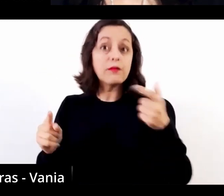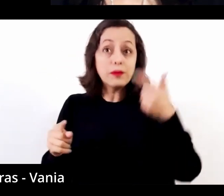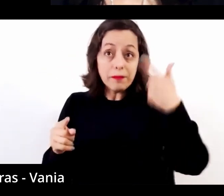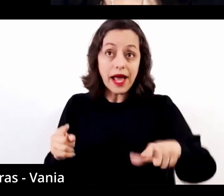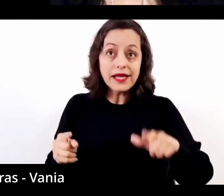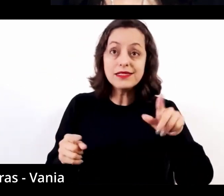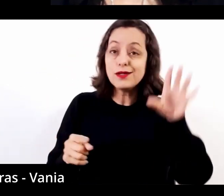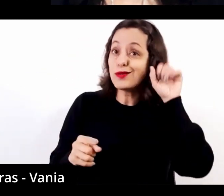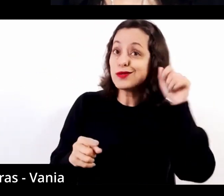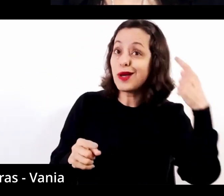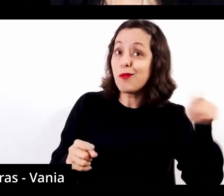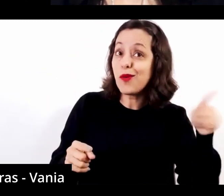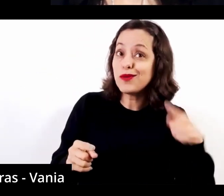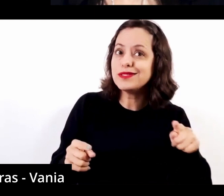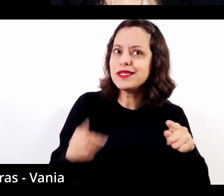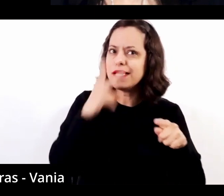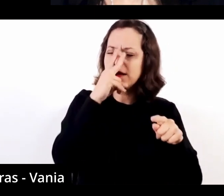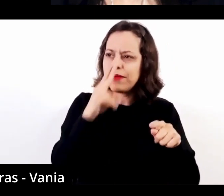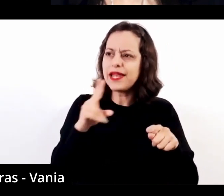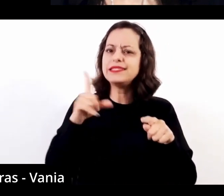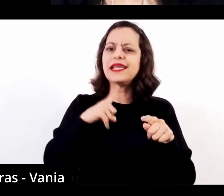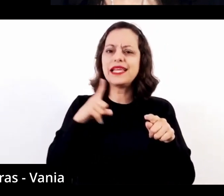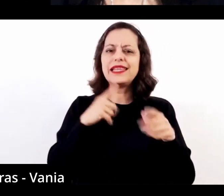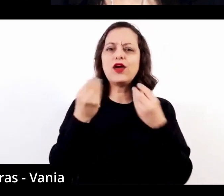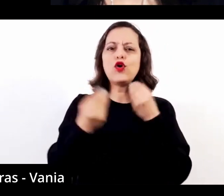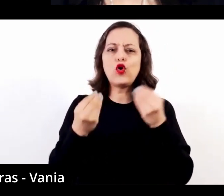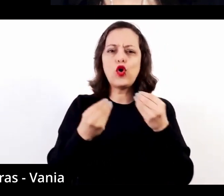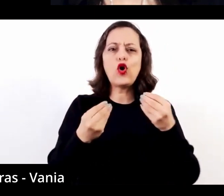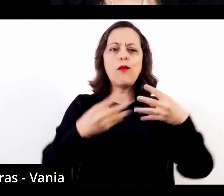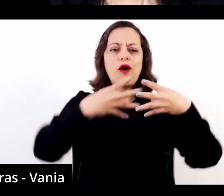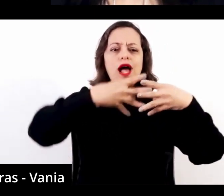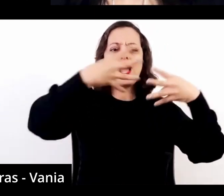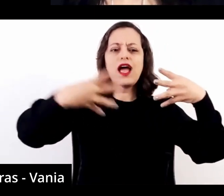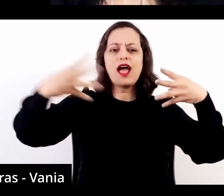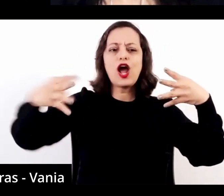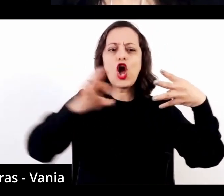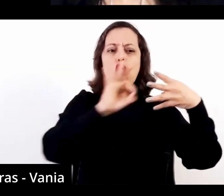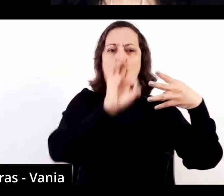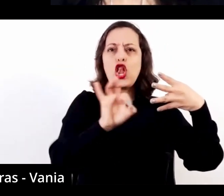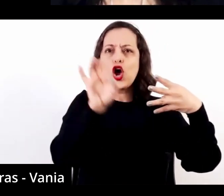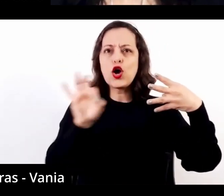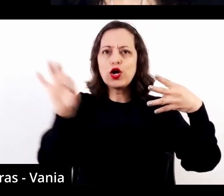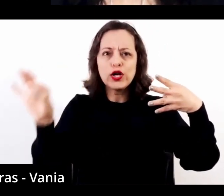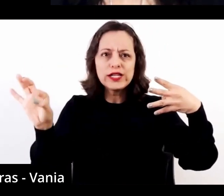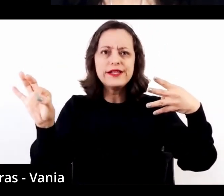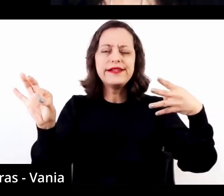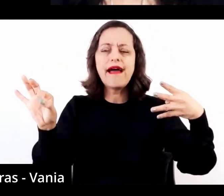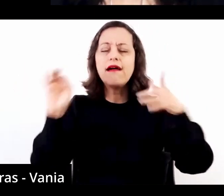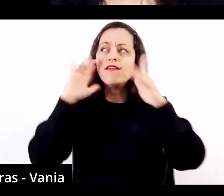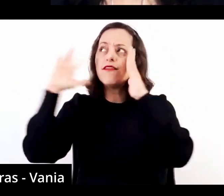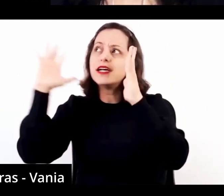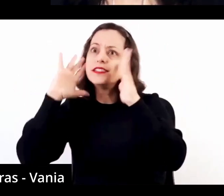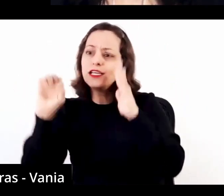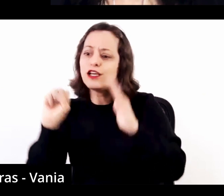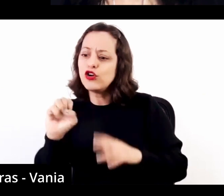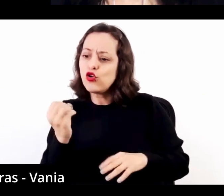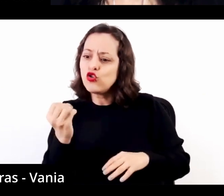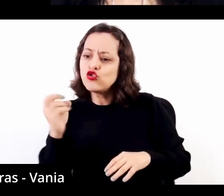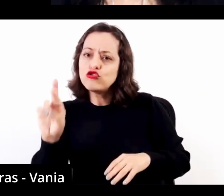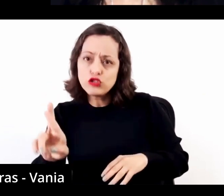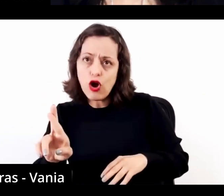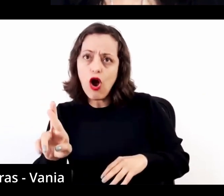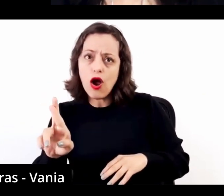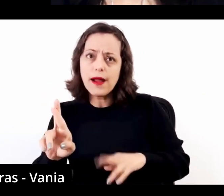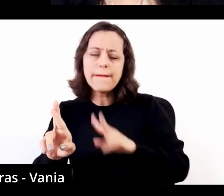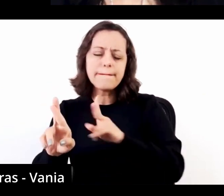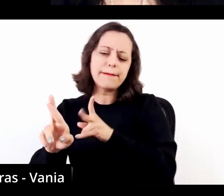tema inicial, remitente de notas repetidas, da fantasia do Sor, continuasse